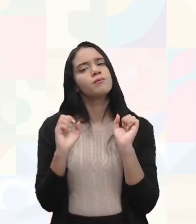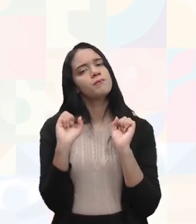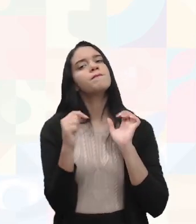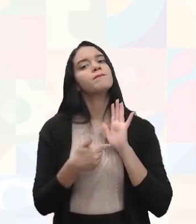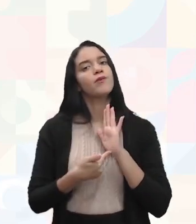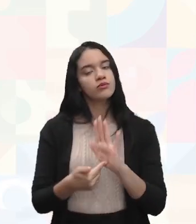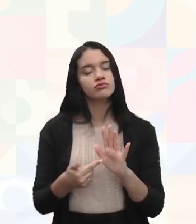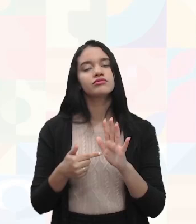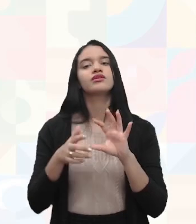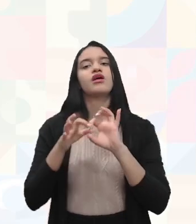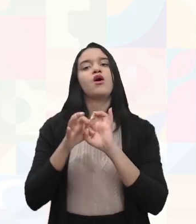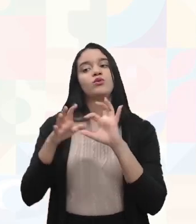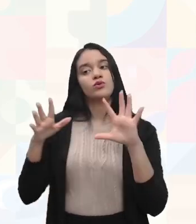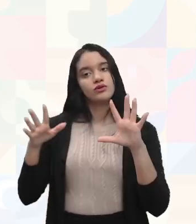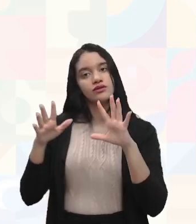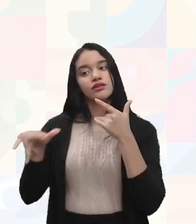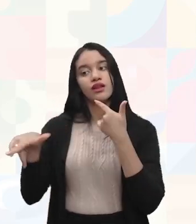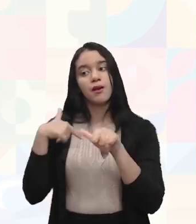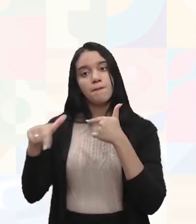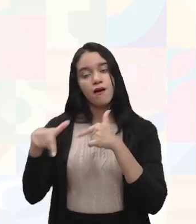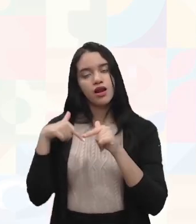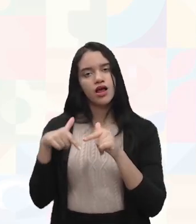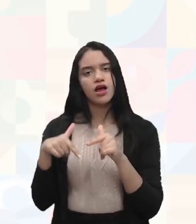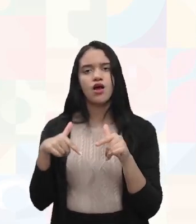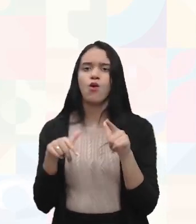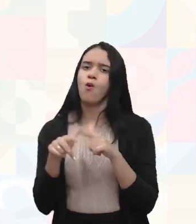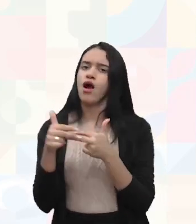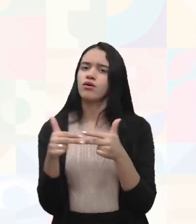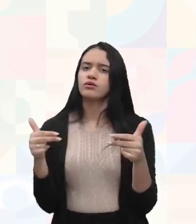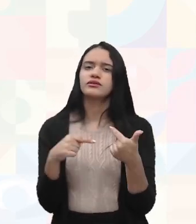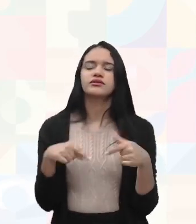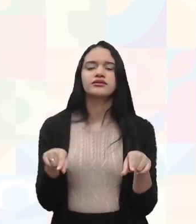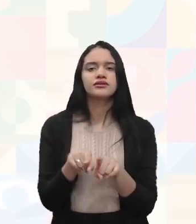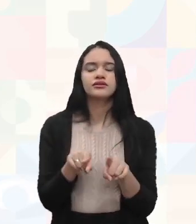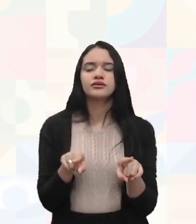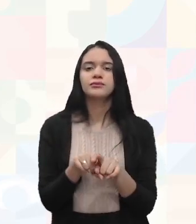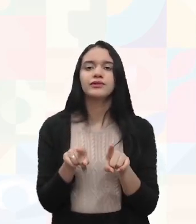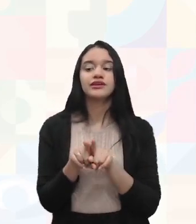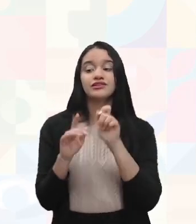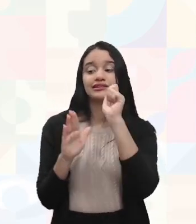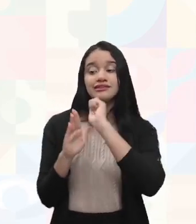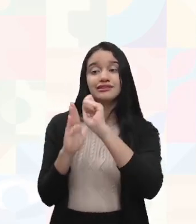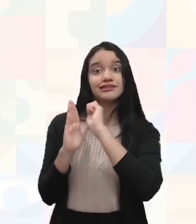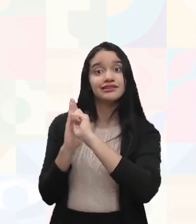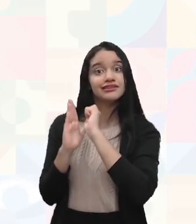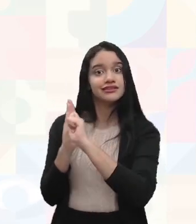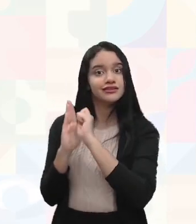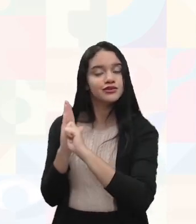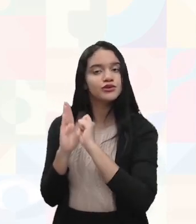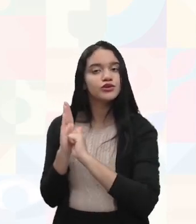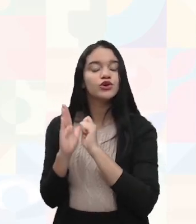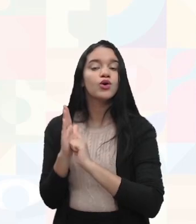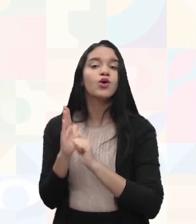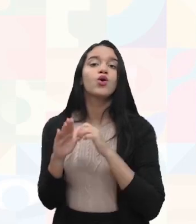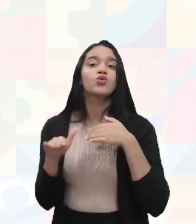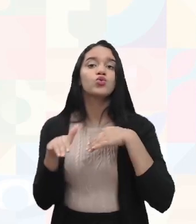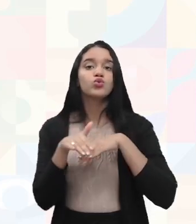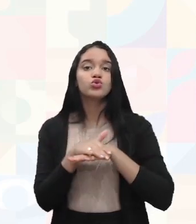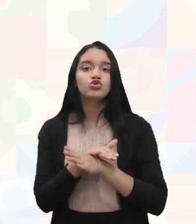autorizado a trabalhar em altura. Alguma coisa também que seja por escrito, né? Quando a gente costuma dizer